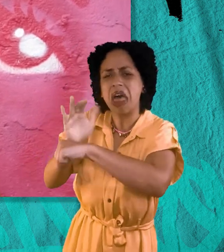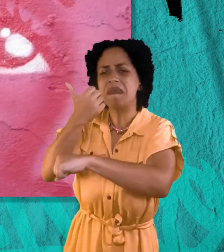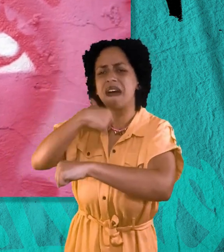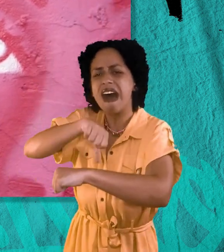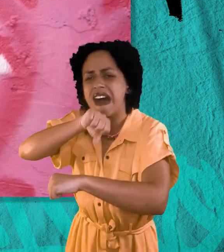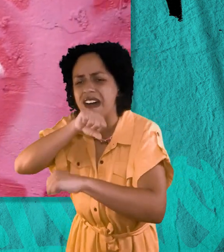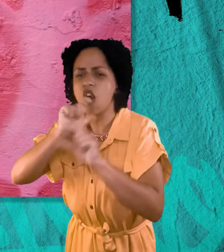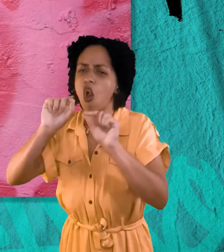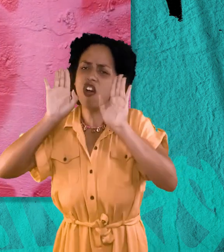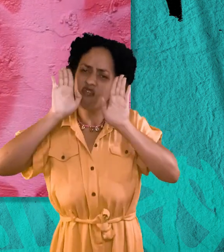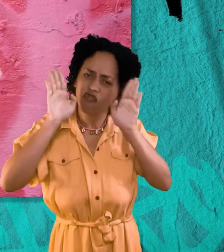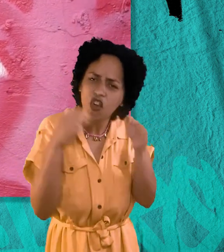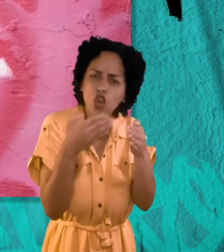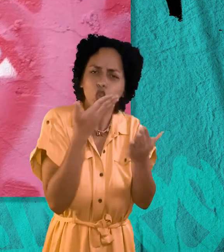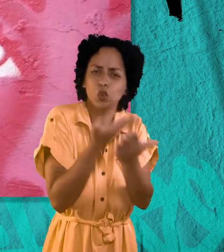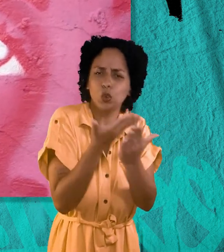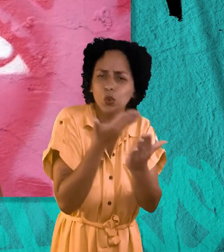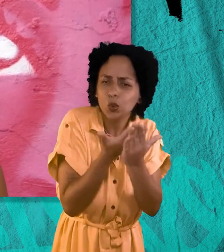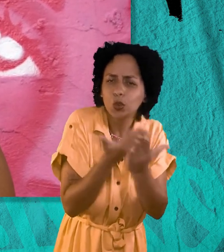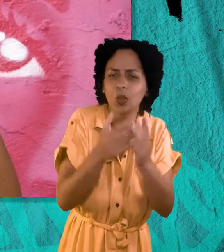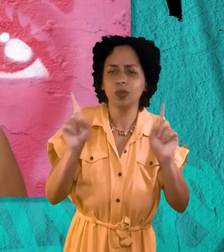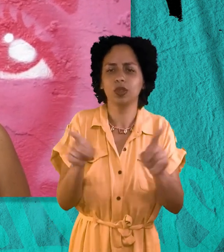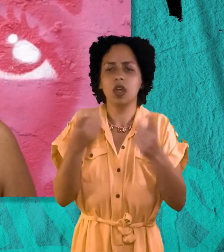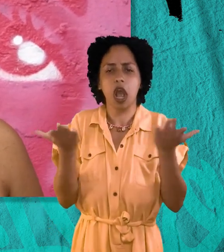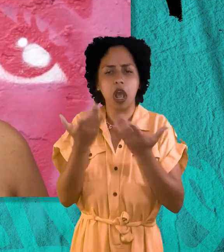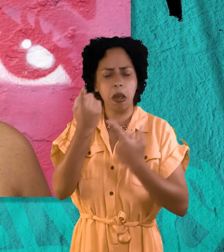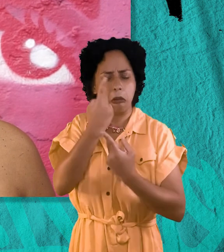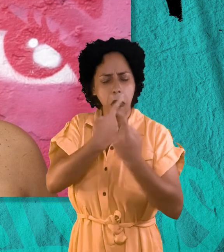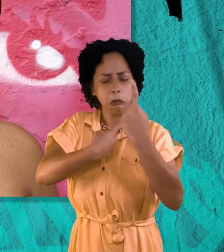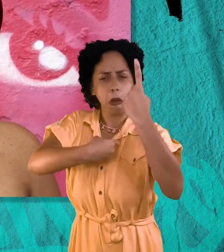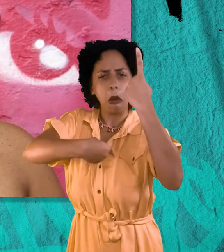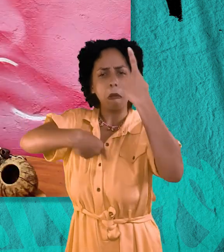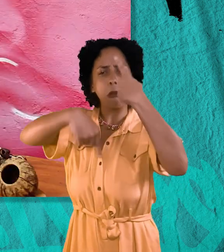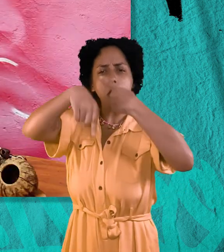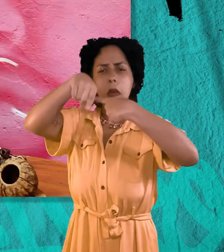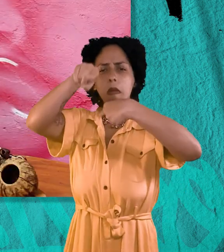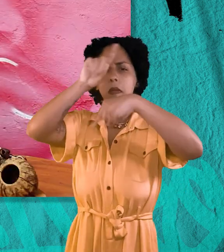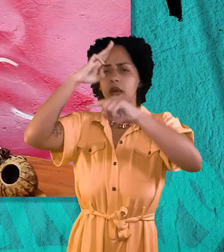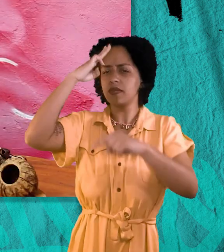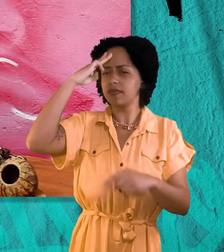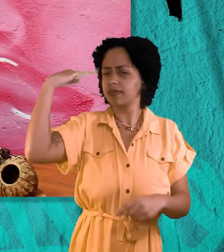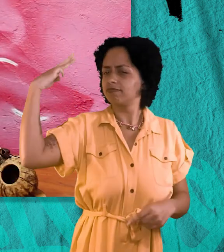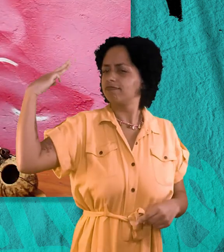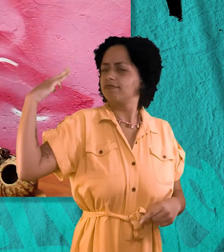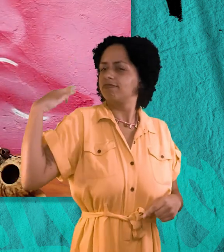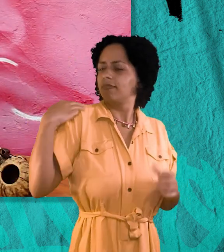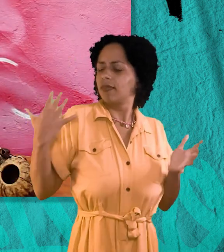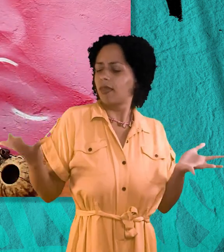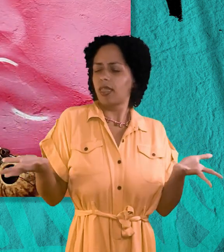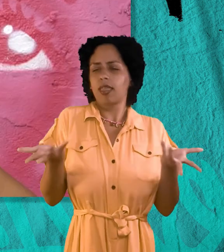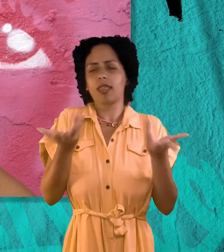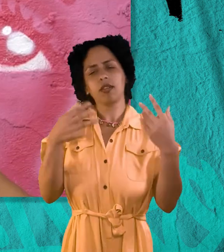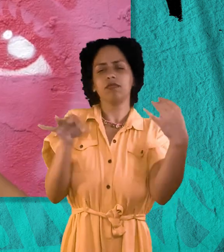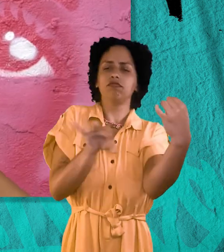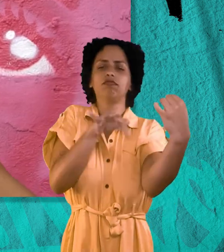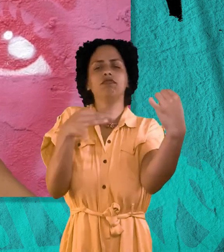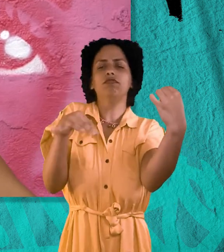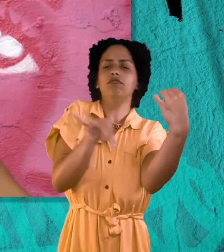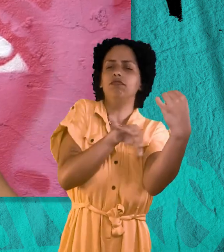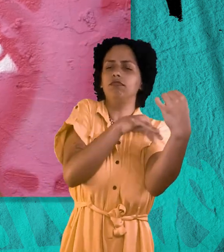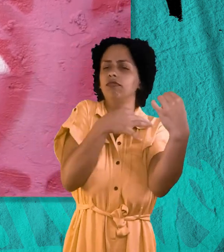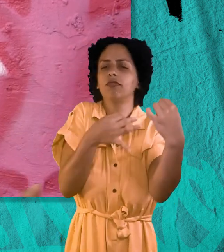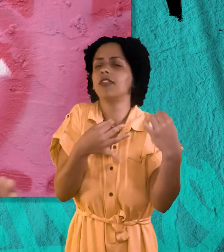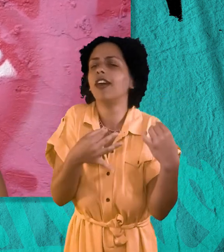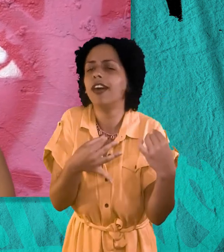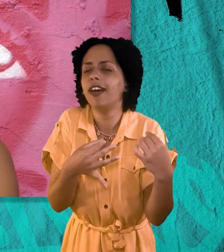música. Hoje, Maria cresceu. Maria é uma grande instrumentista. E